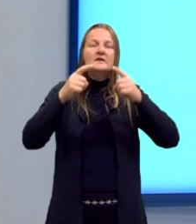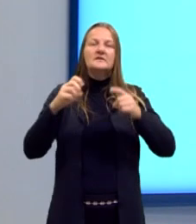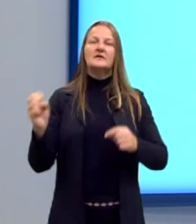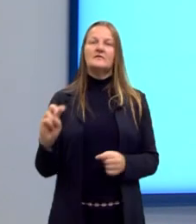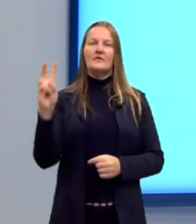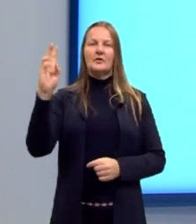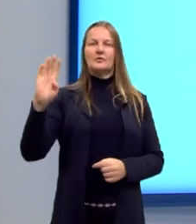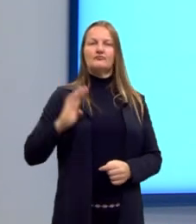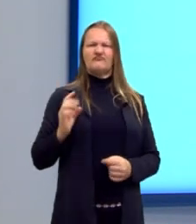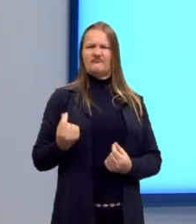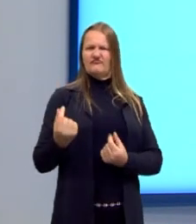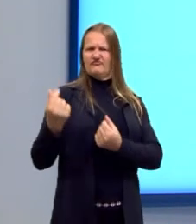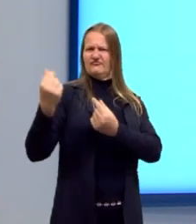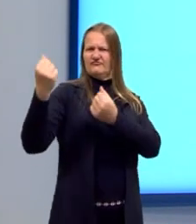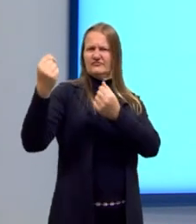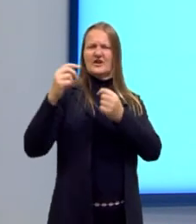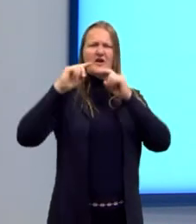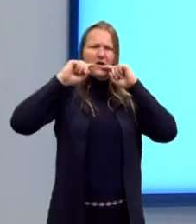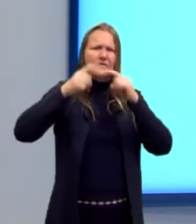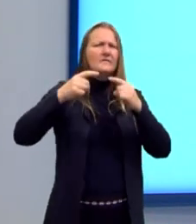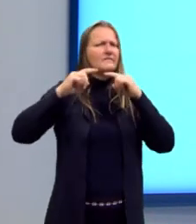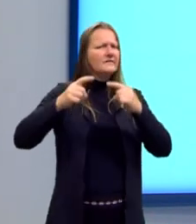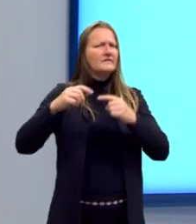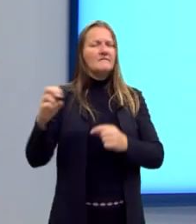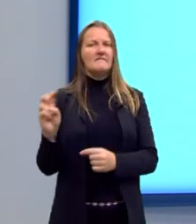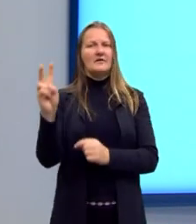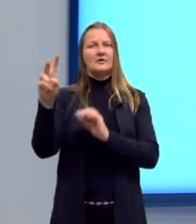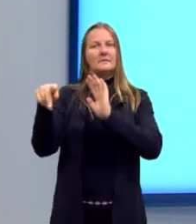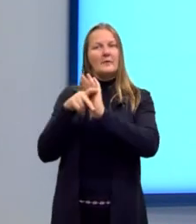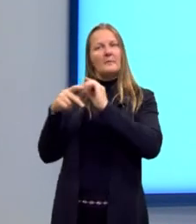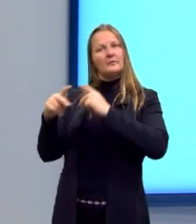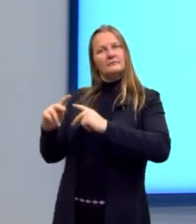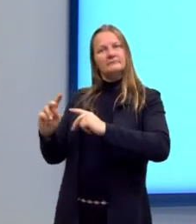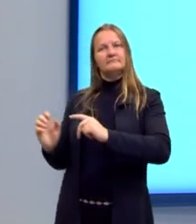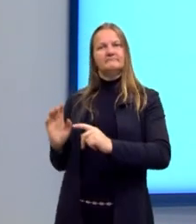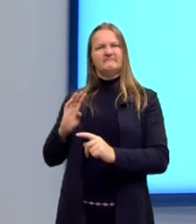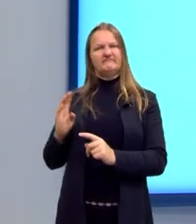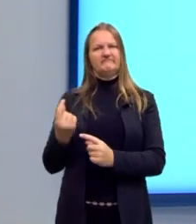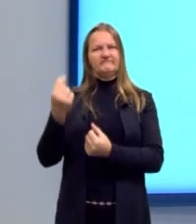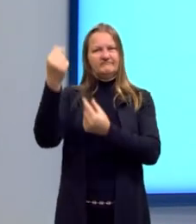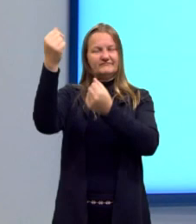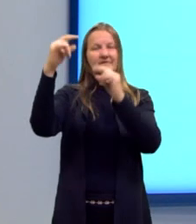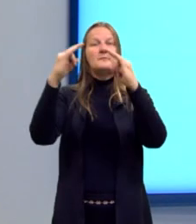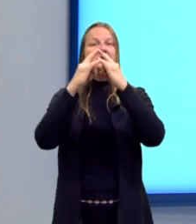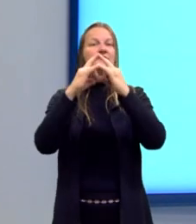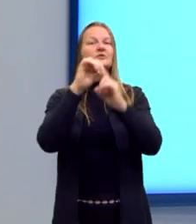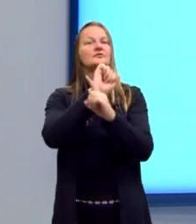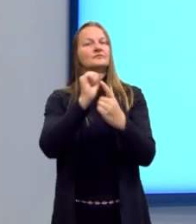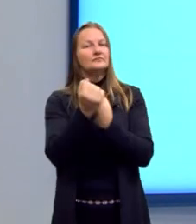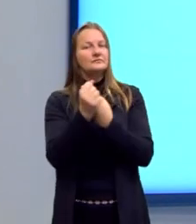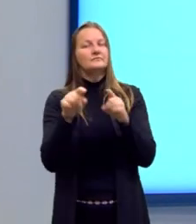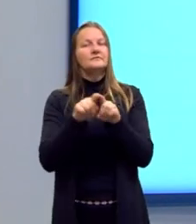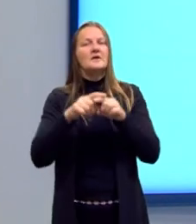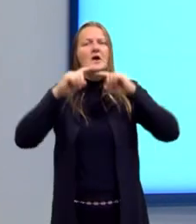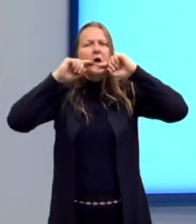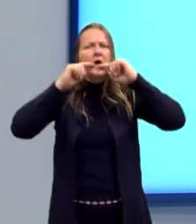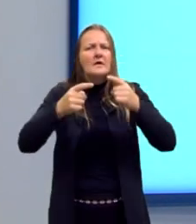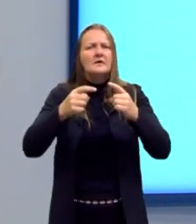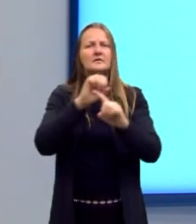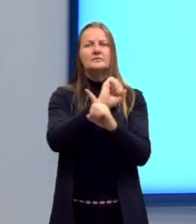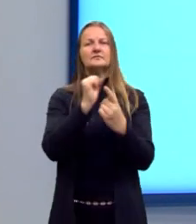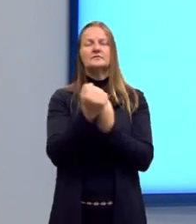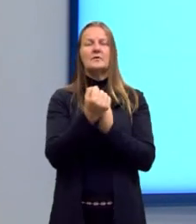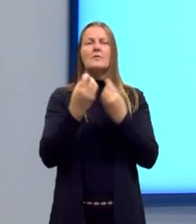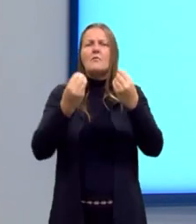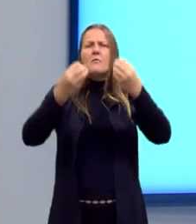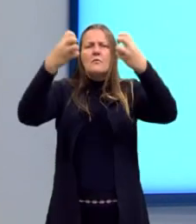burgueses. Então começa a ter uma crítica a esses valores da burguesia. E as instituições sociais. Denúncia social. Olha